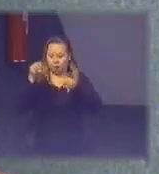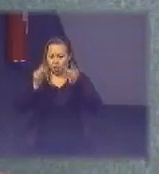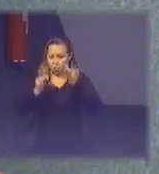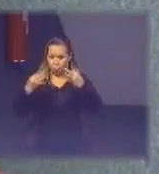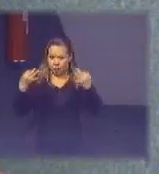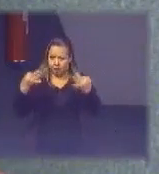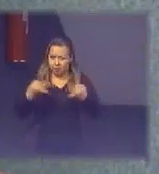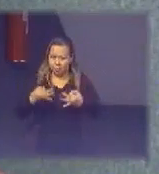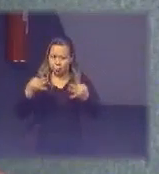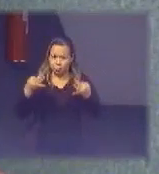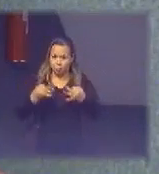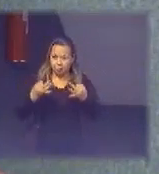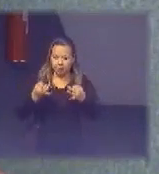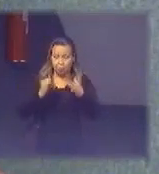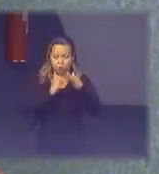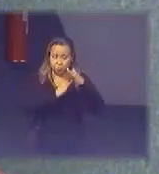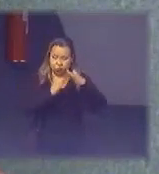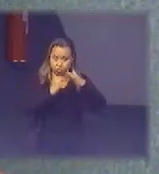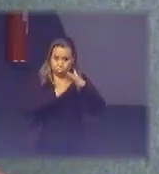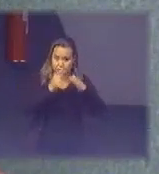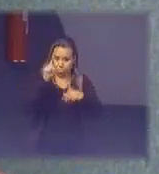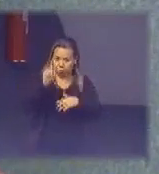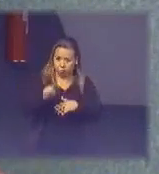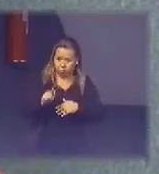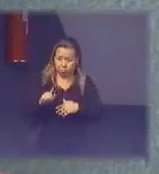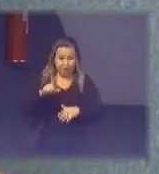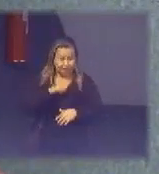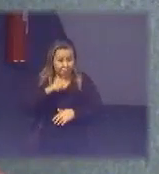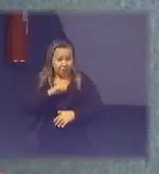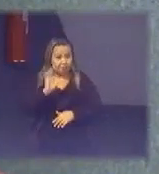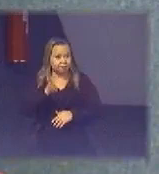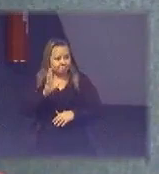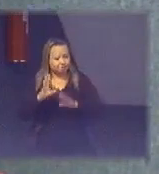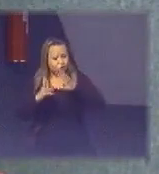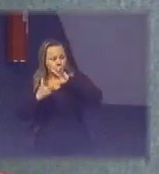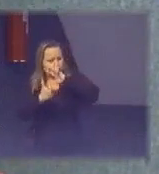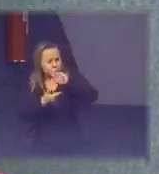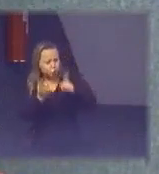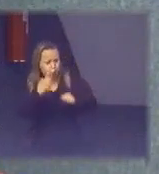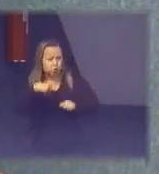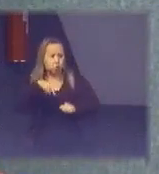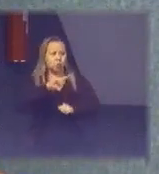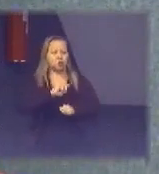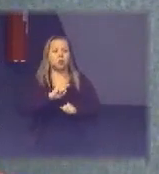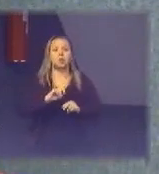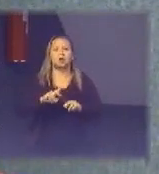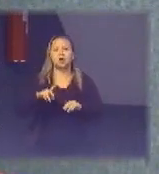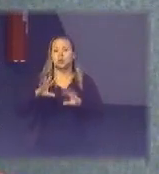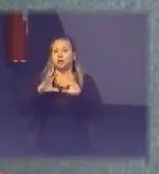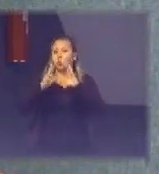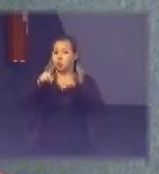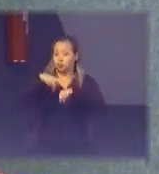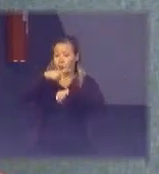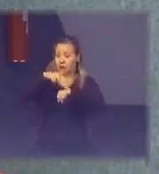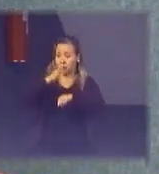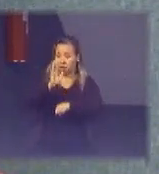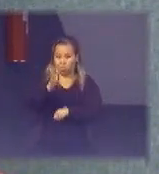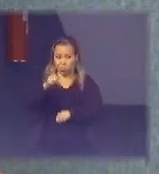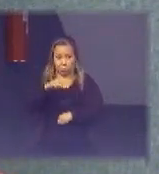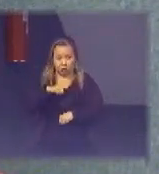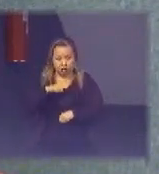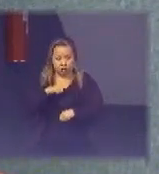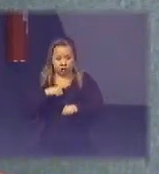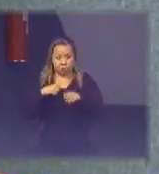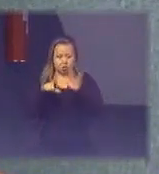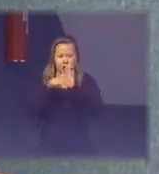de entidades gestoras que existe no mundo todo então todos os países que já possuem leis geralmente eles